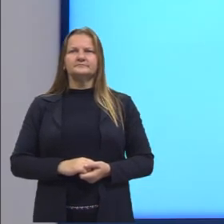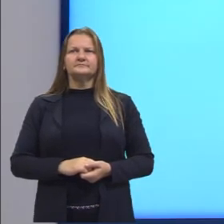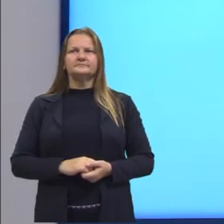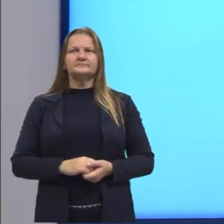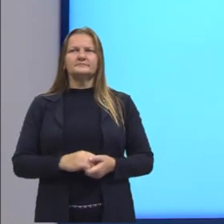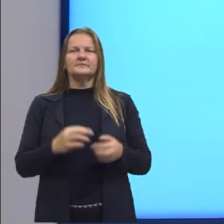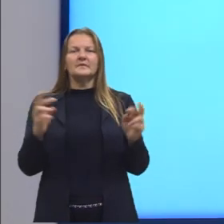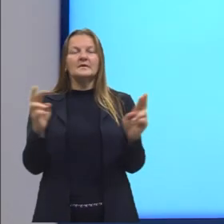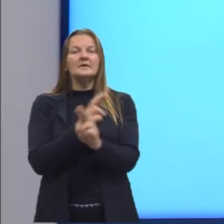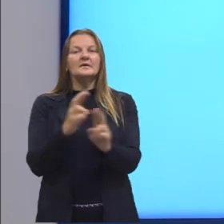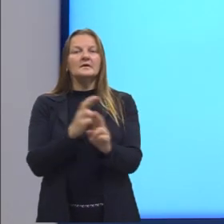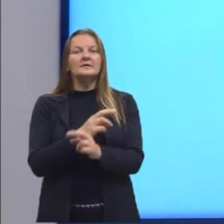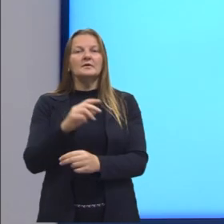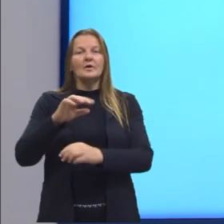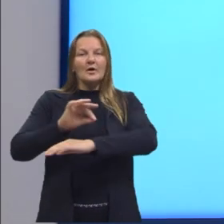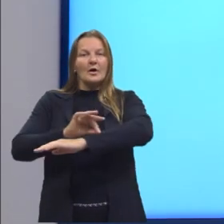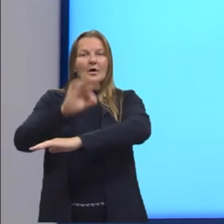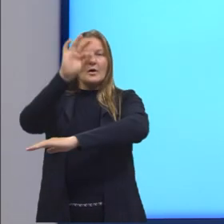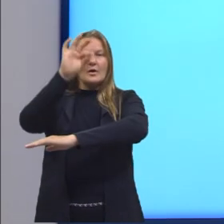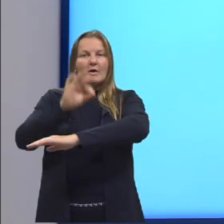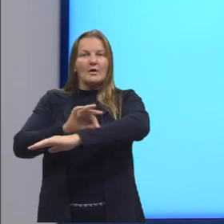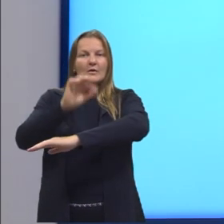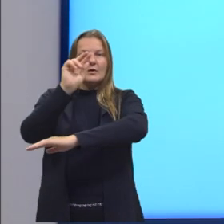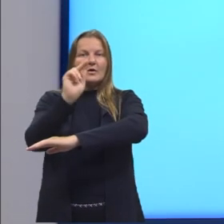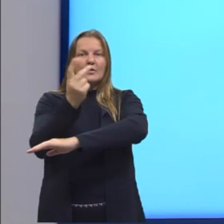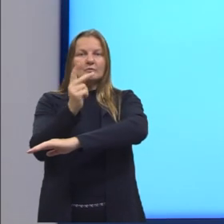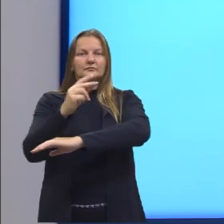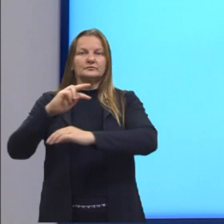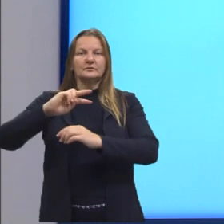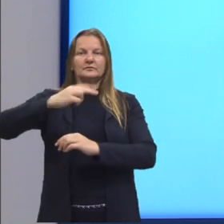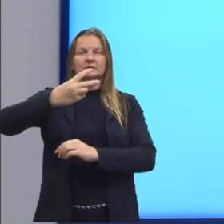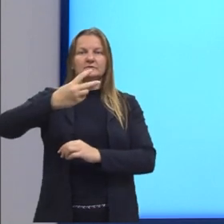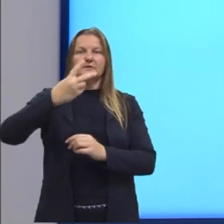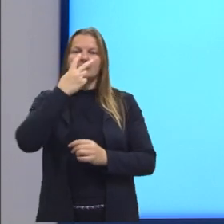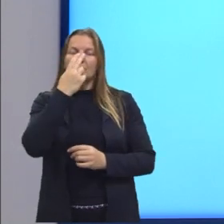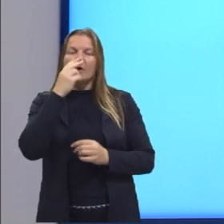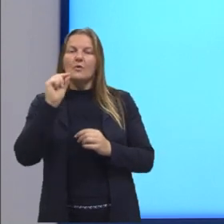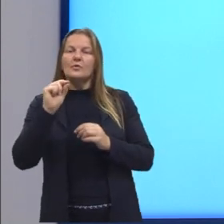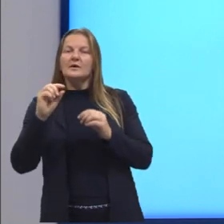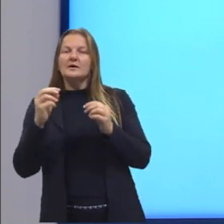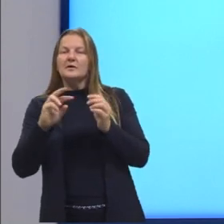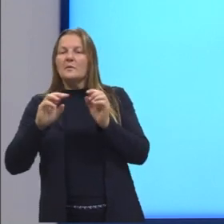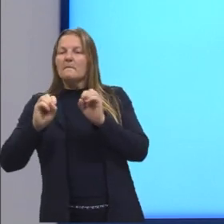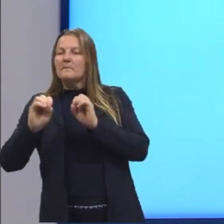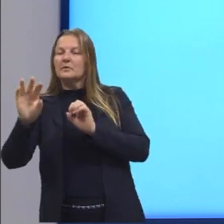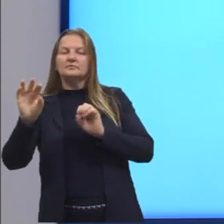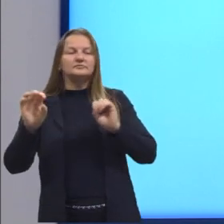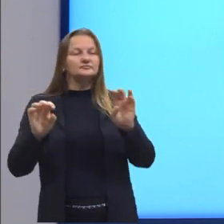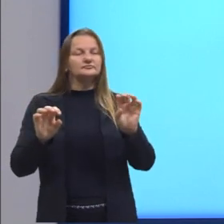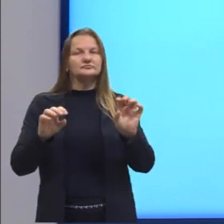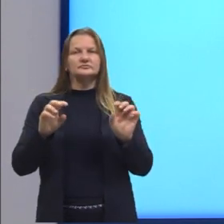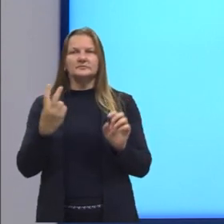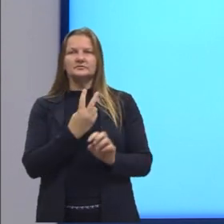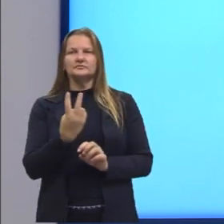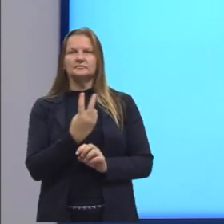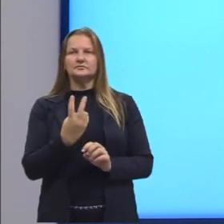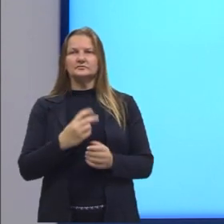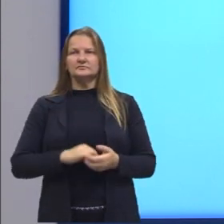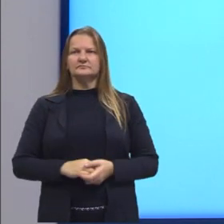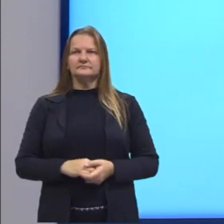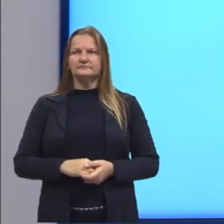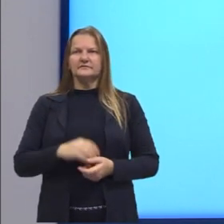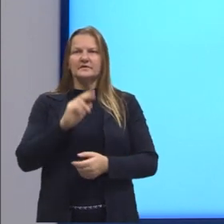com a relação altura ao quadrado igual ao produto das projeções, tá? Então,